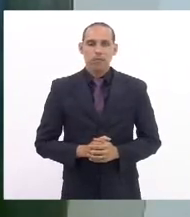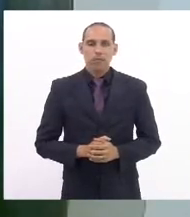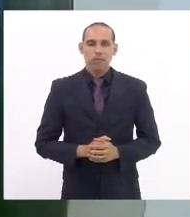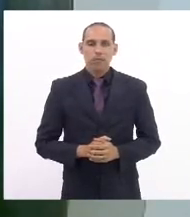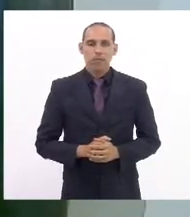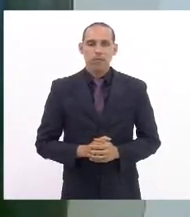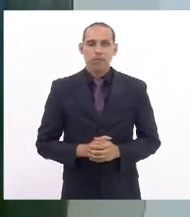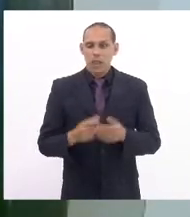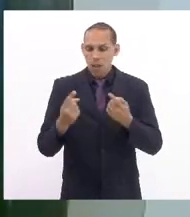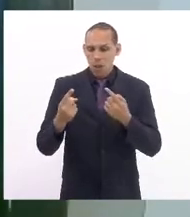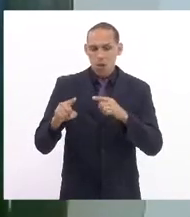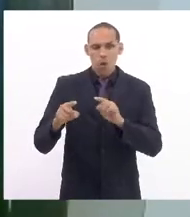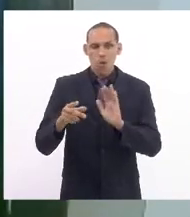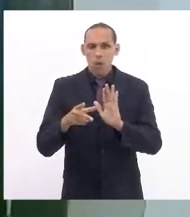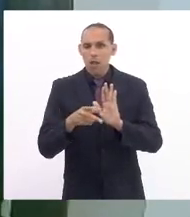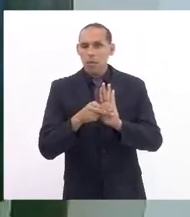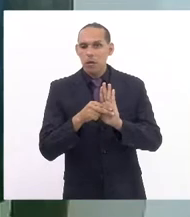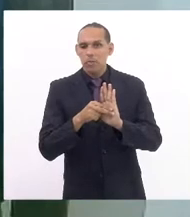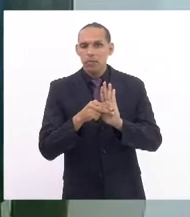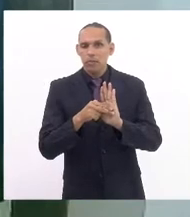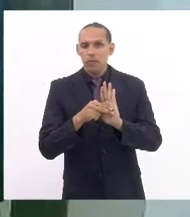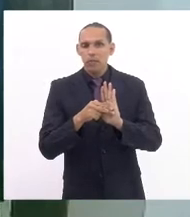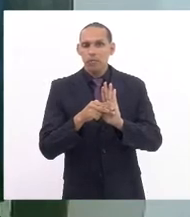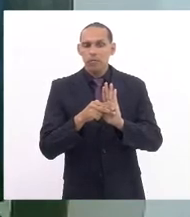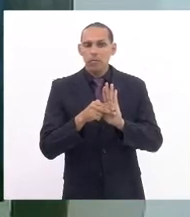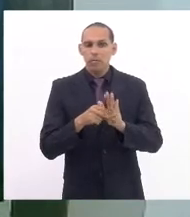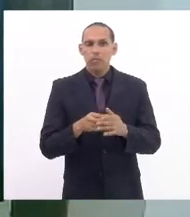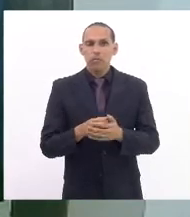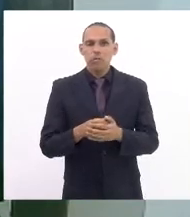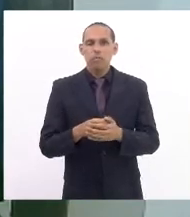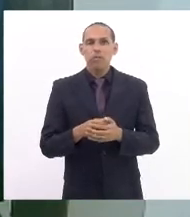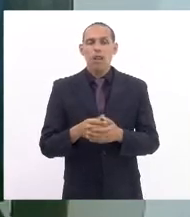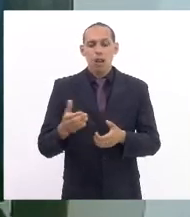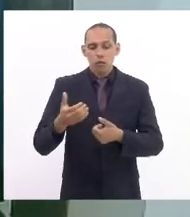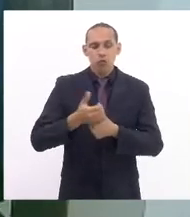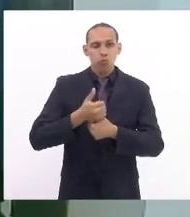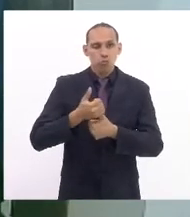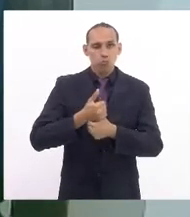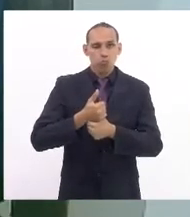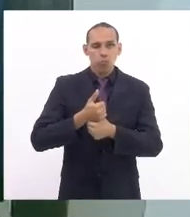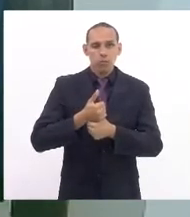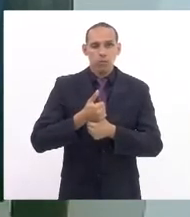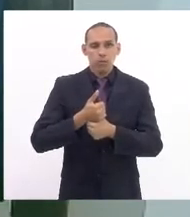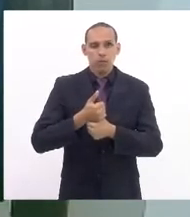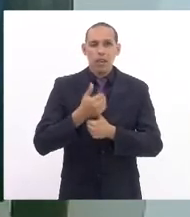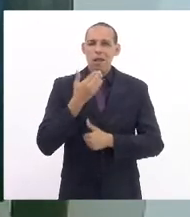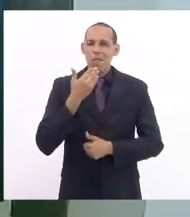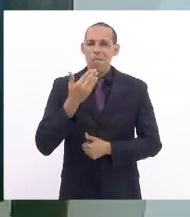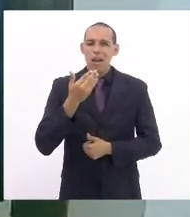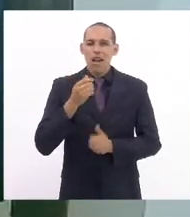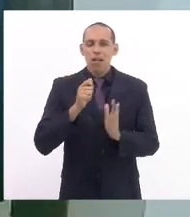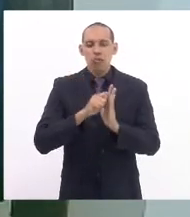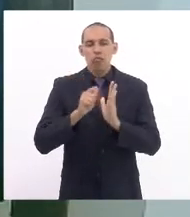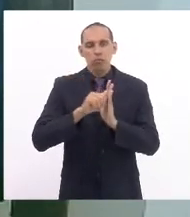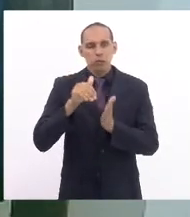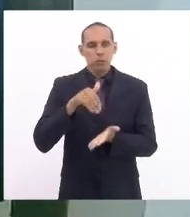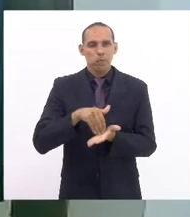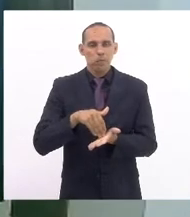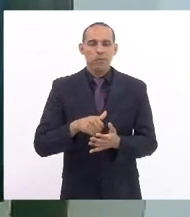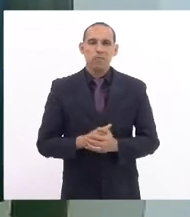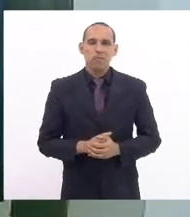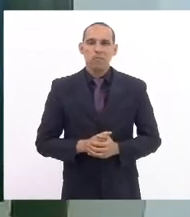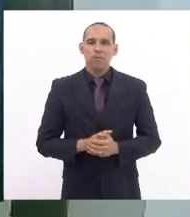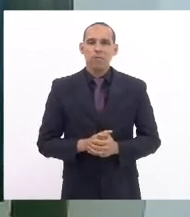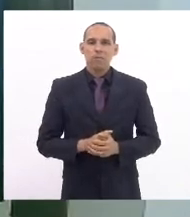Contrar a emenda, compreendo por substitutiva e pedindo forma final de redação. A